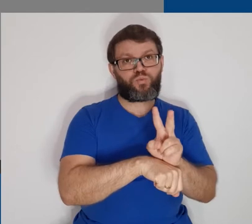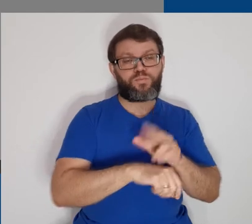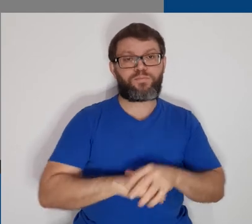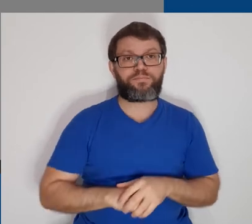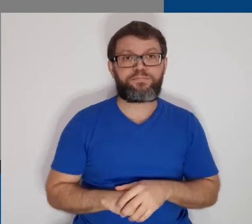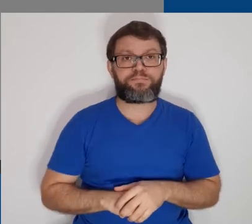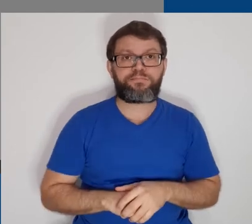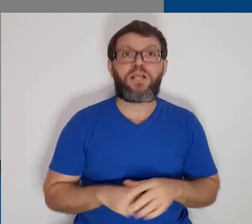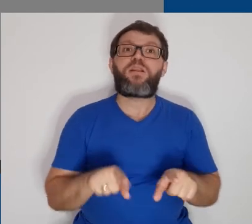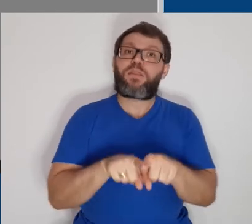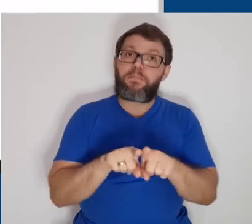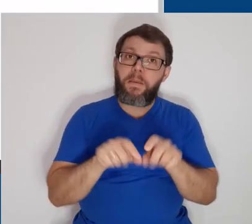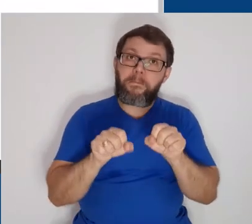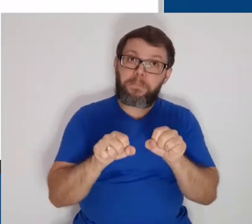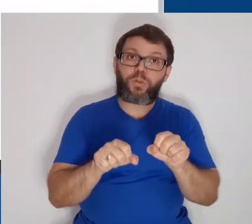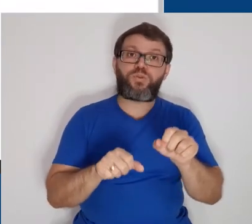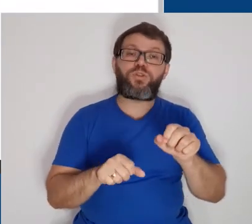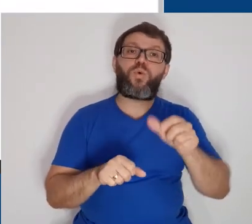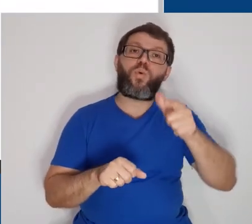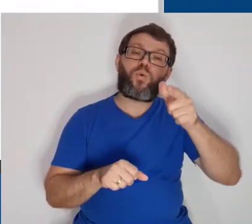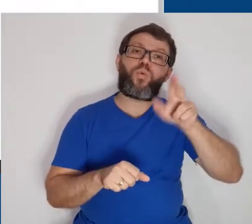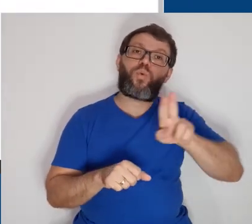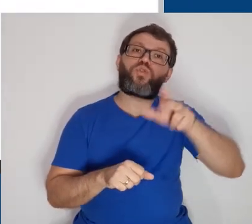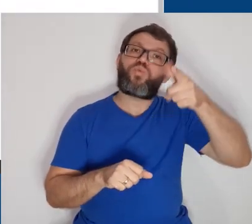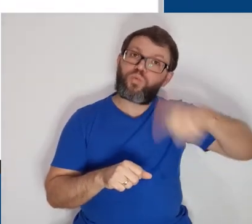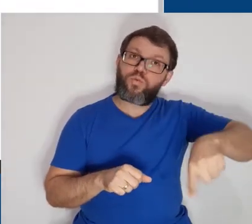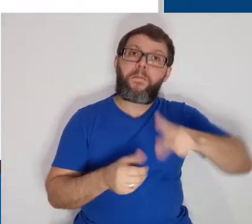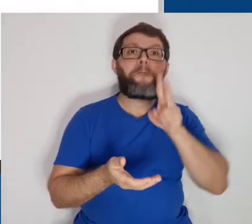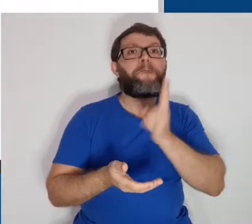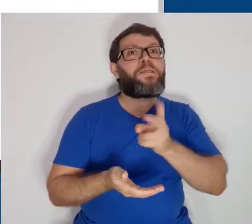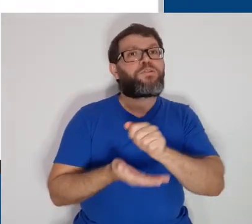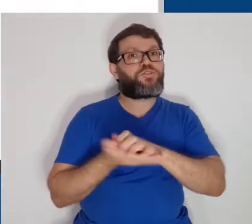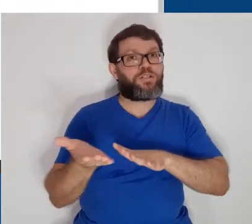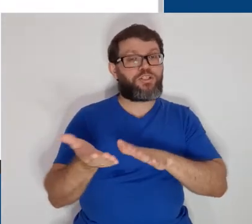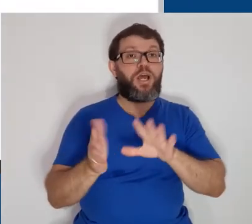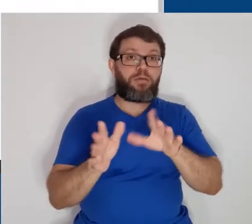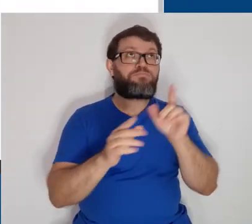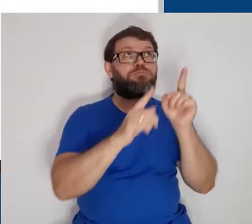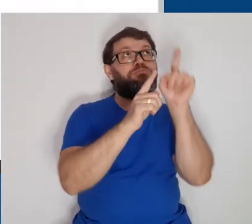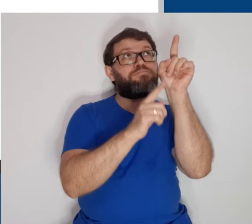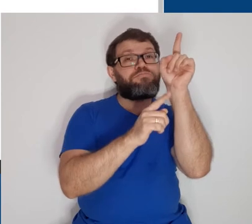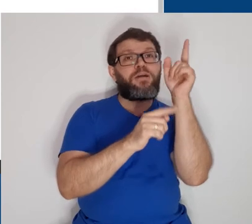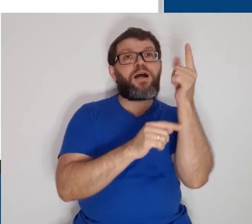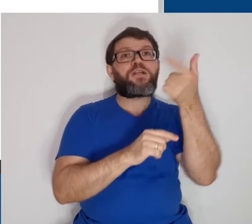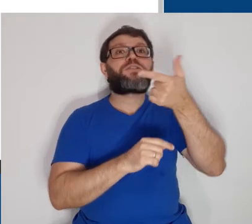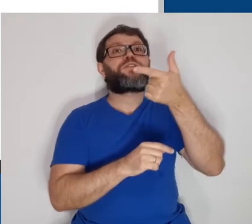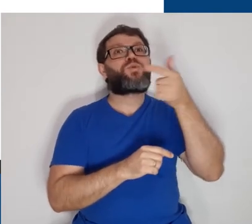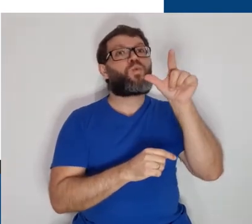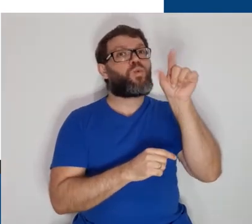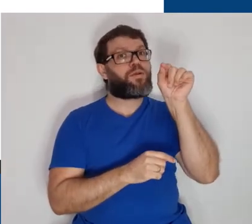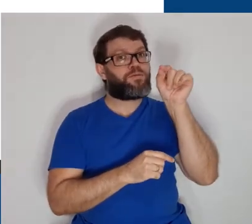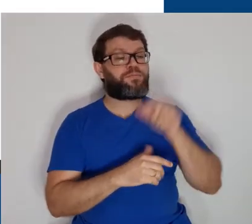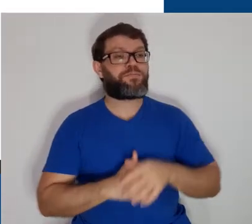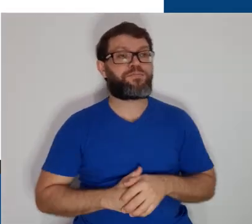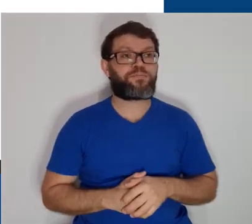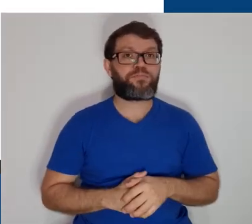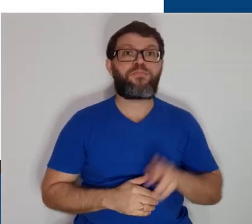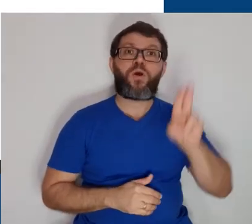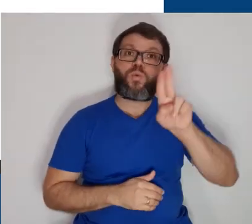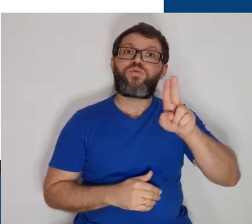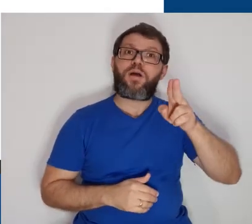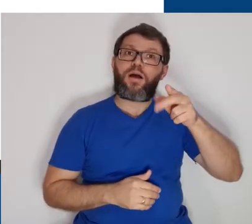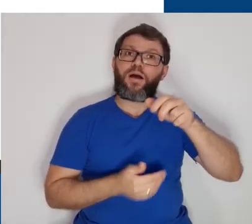Também é possível reutilizar uma atividade. Para isso, vamos para a segunda aba do menu superior. Para